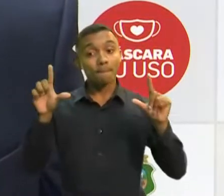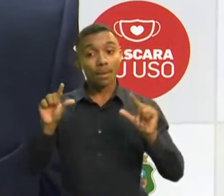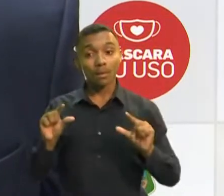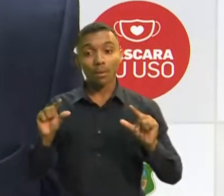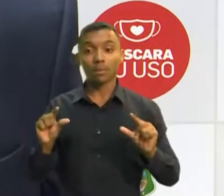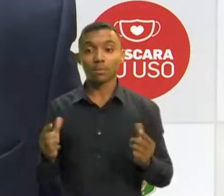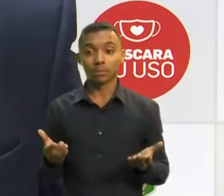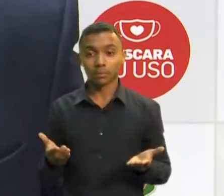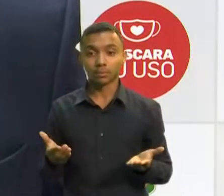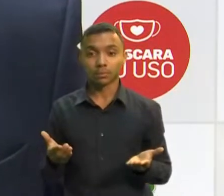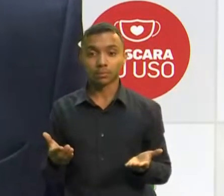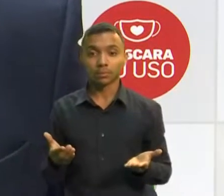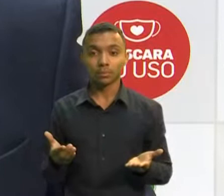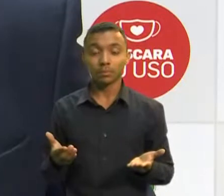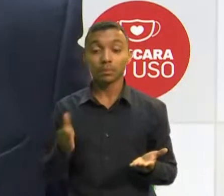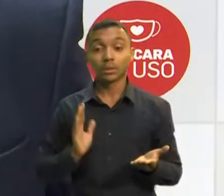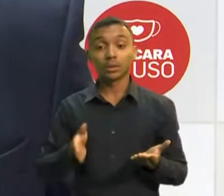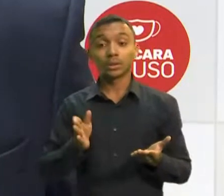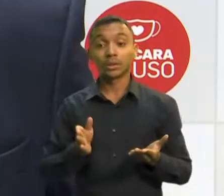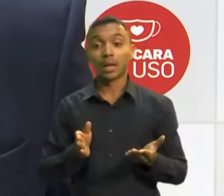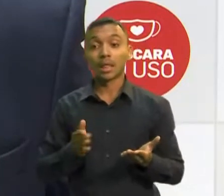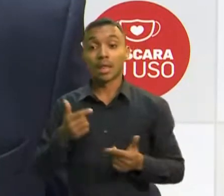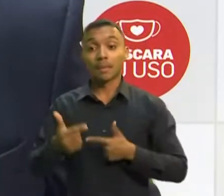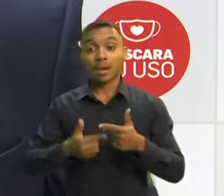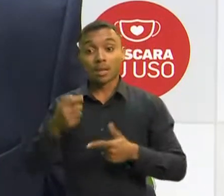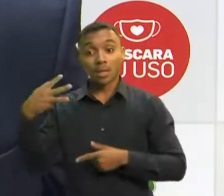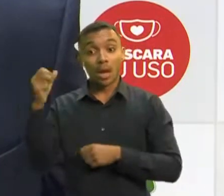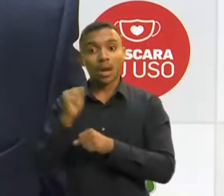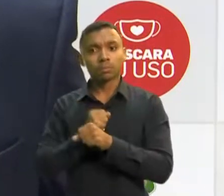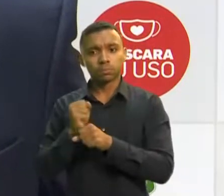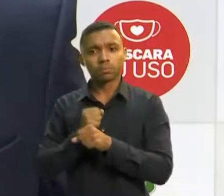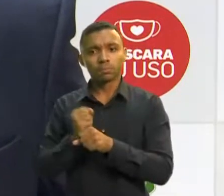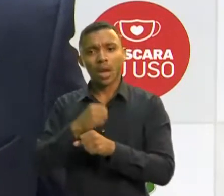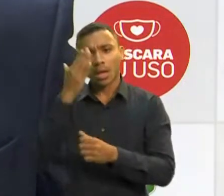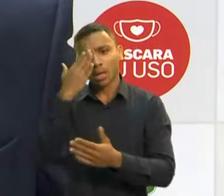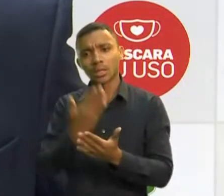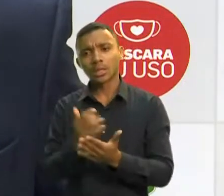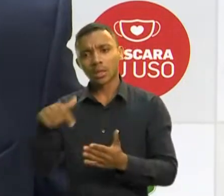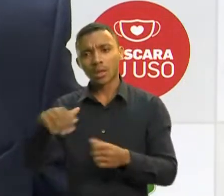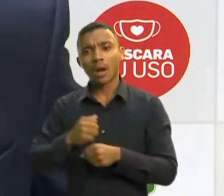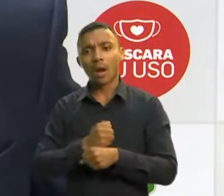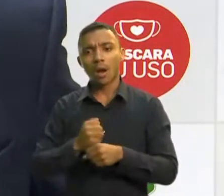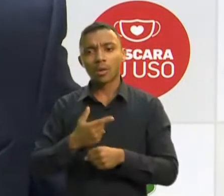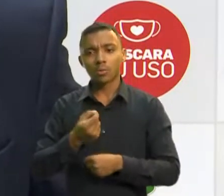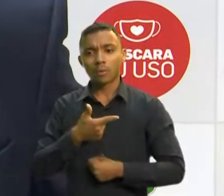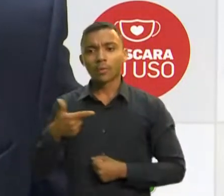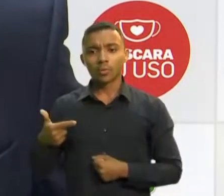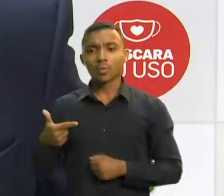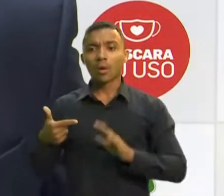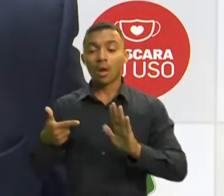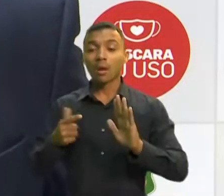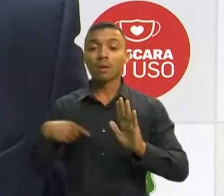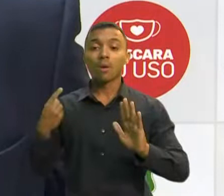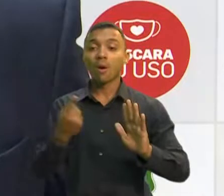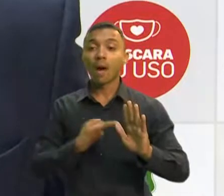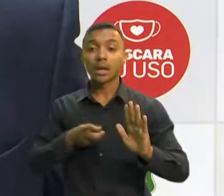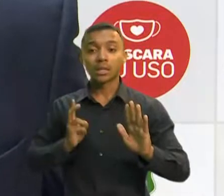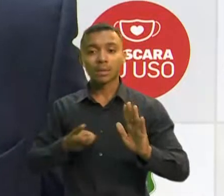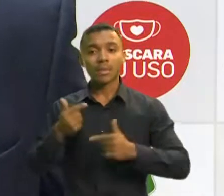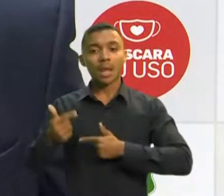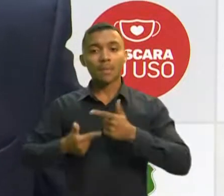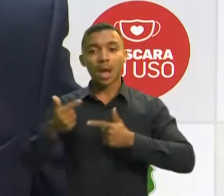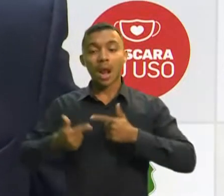E como nós já estamos no terceiro ano, eu acho que esse vai ser um ano que a gente vai estar trabalhando muito, sempre presencial,